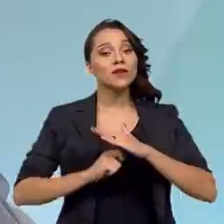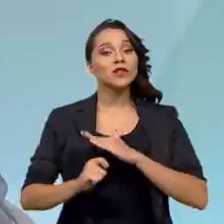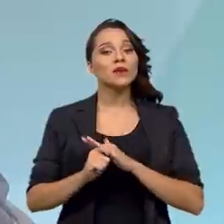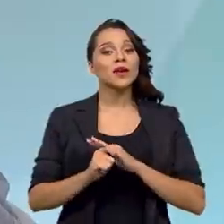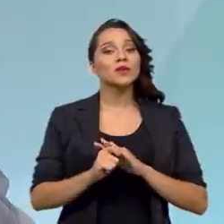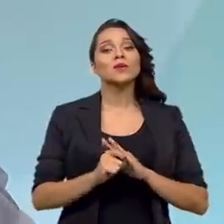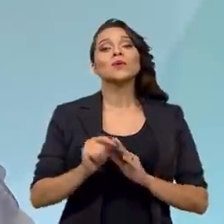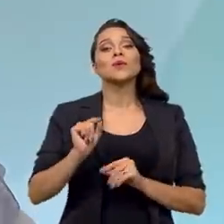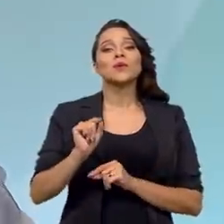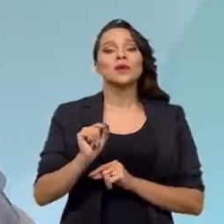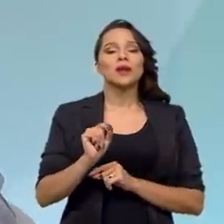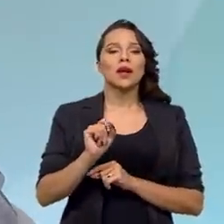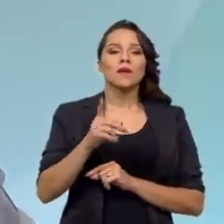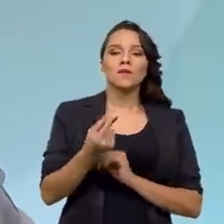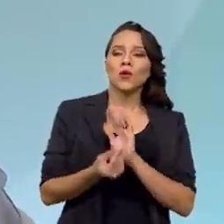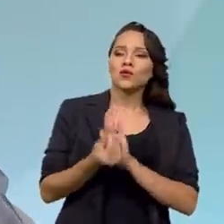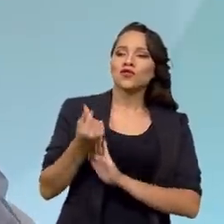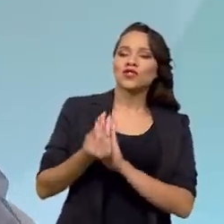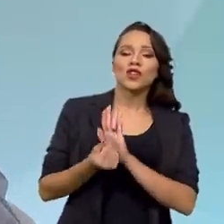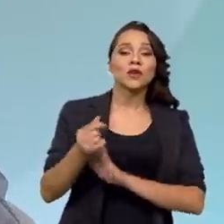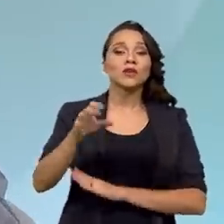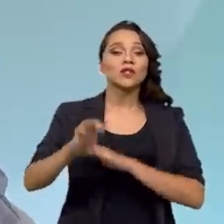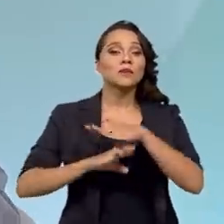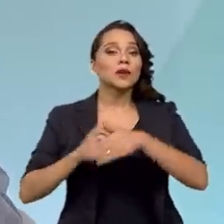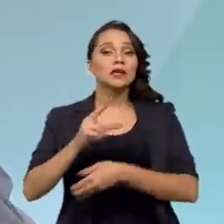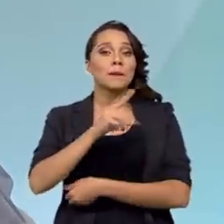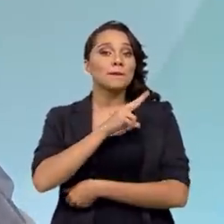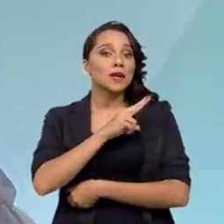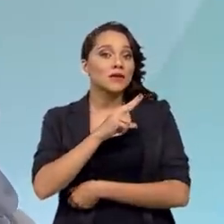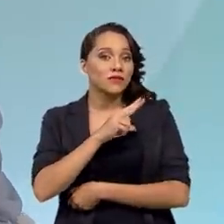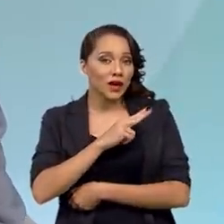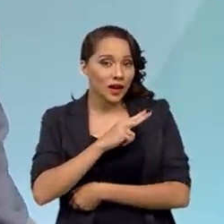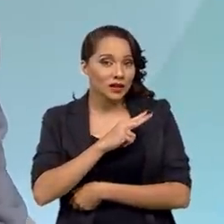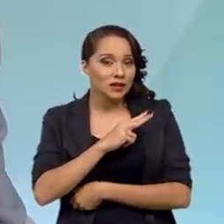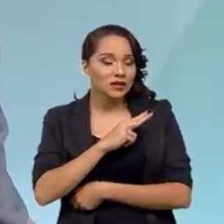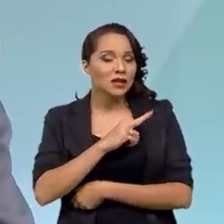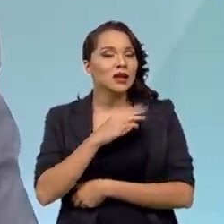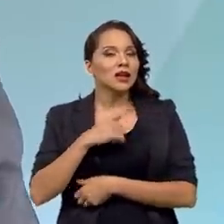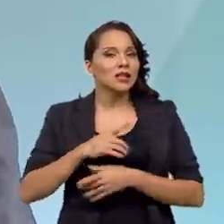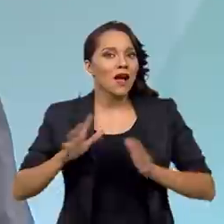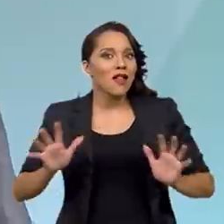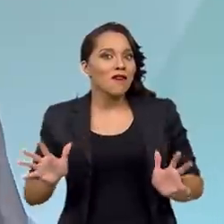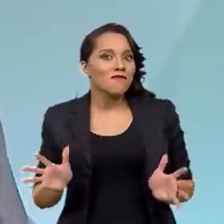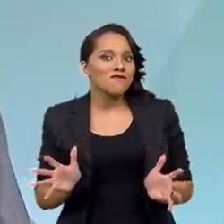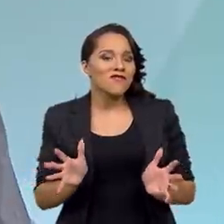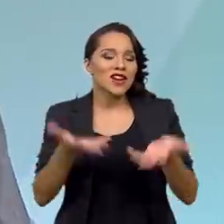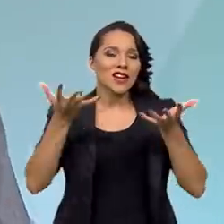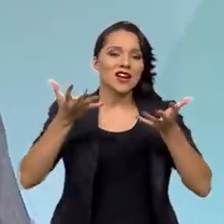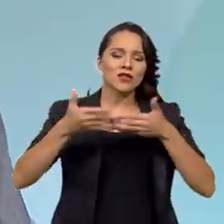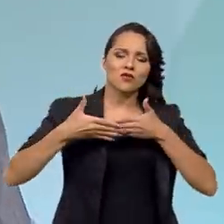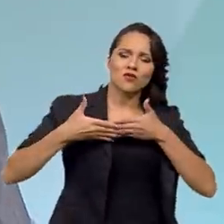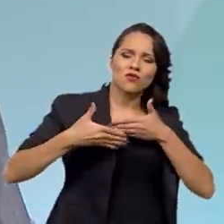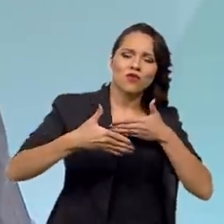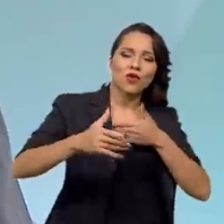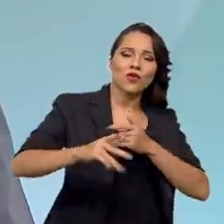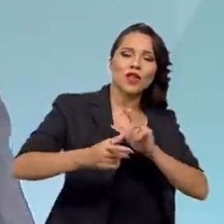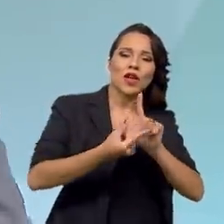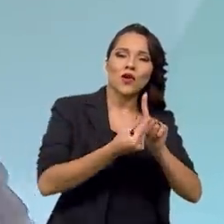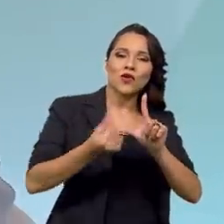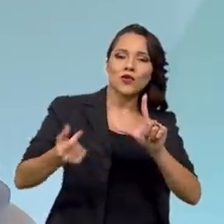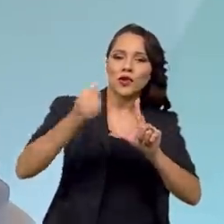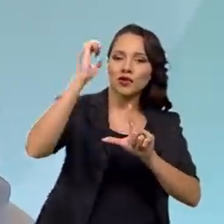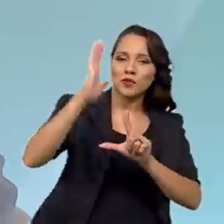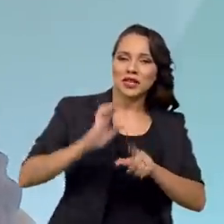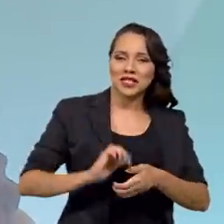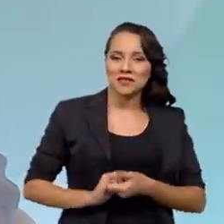financiado por recursos privados que está alavancando o crescimento de longo prazo da economia brasileira.